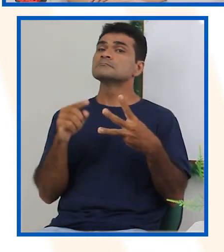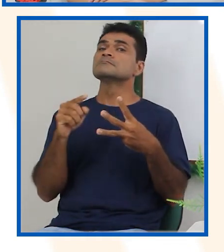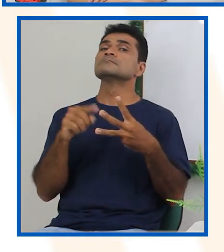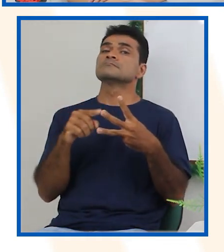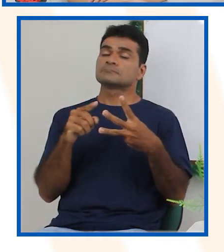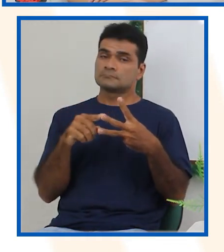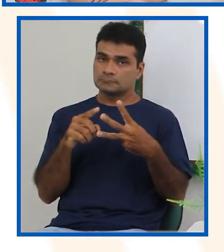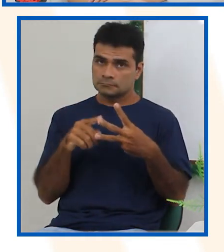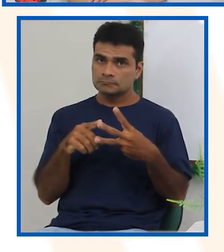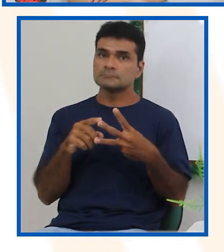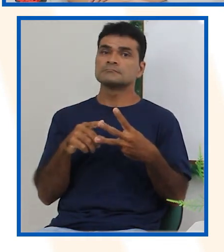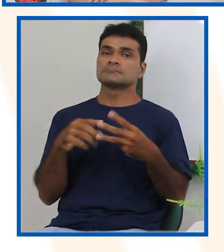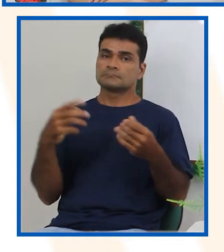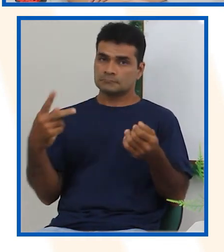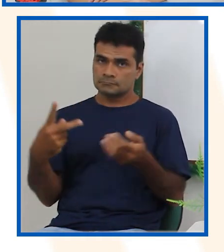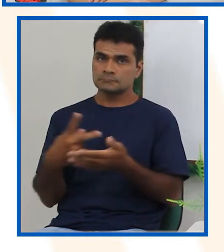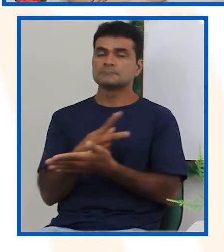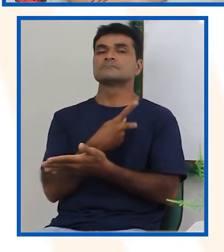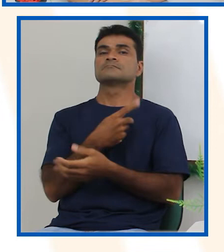aconteça, não é?